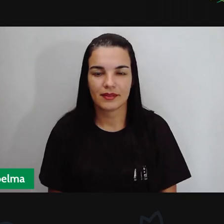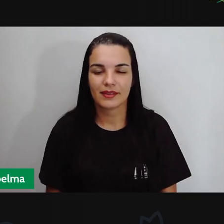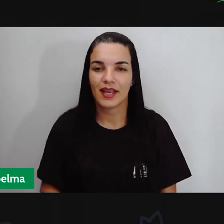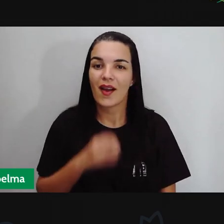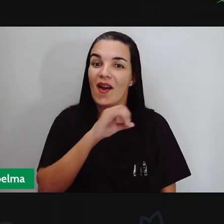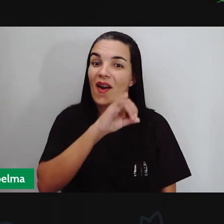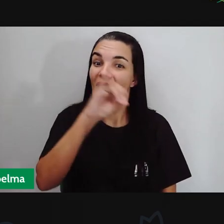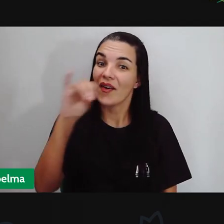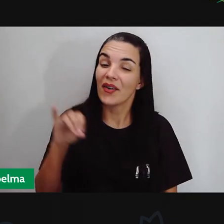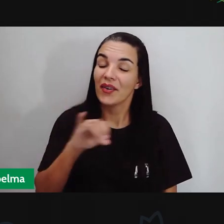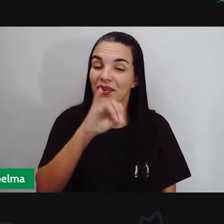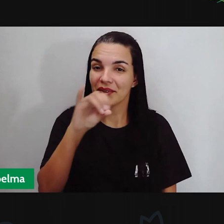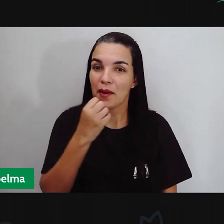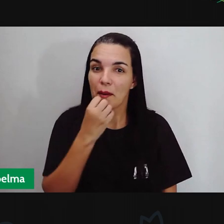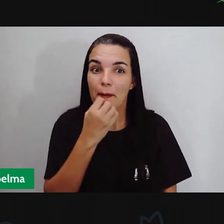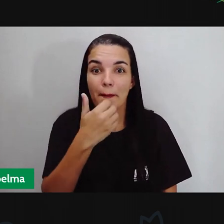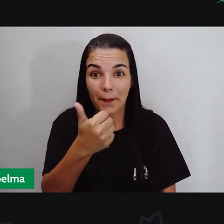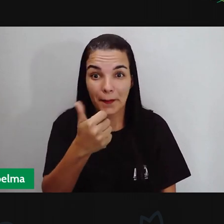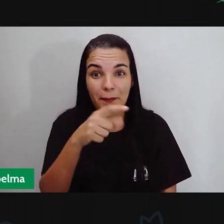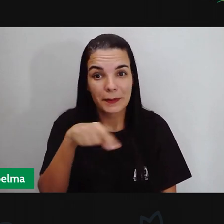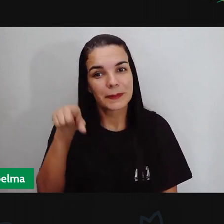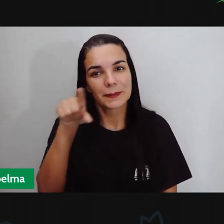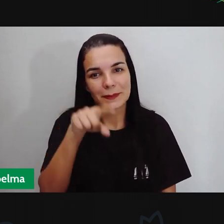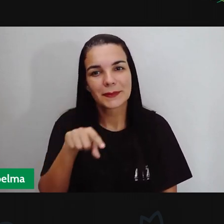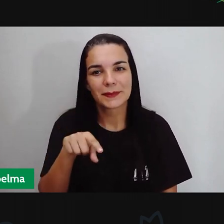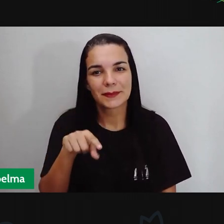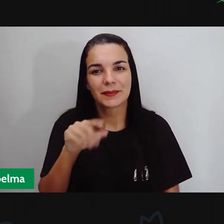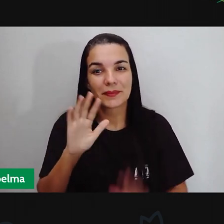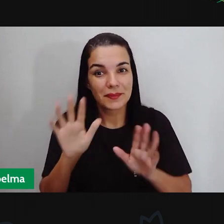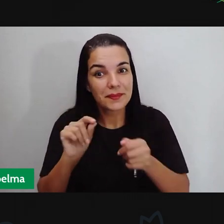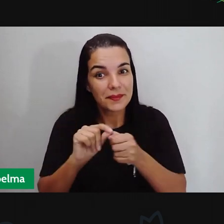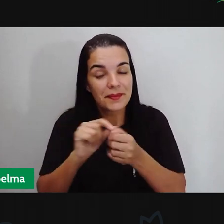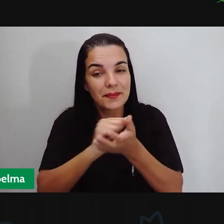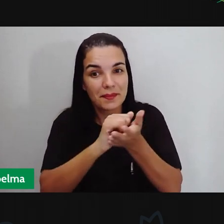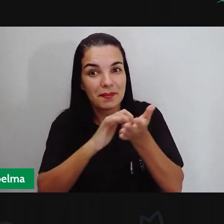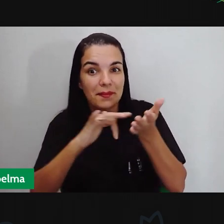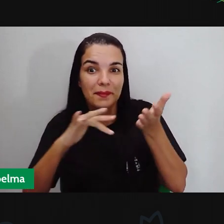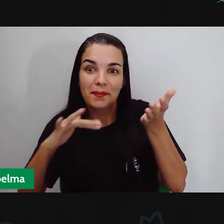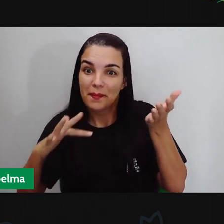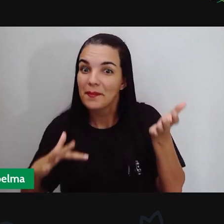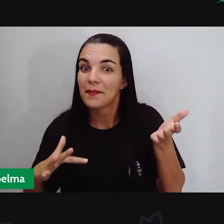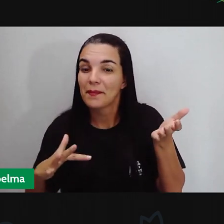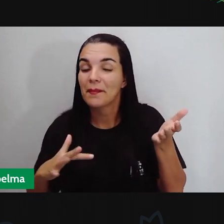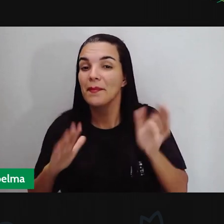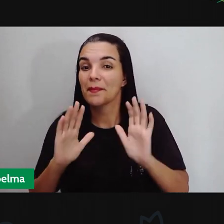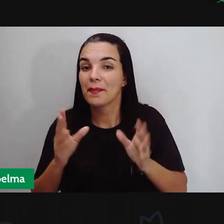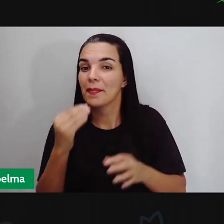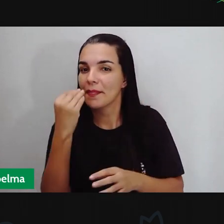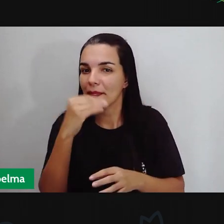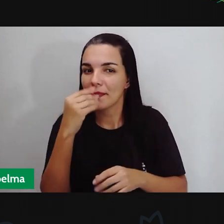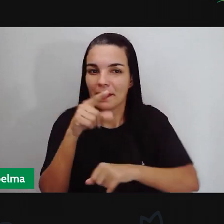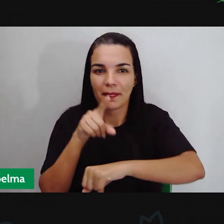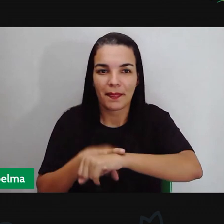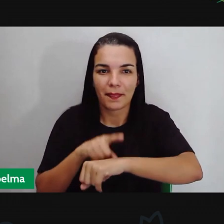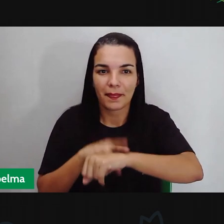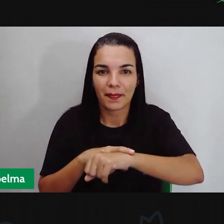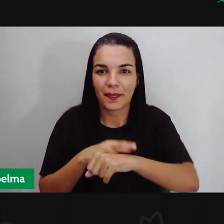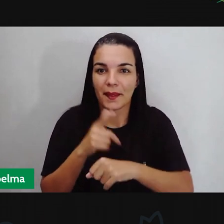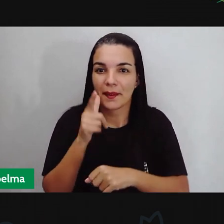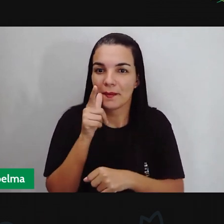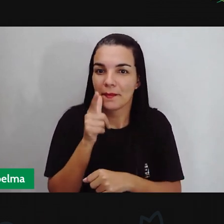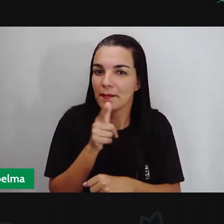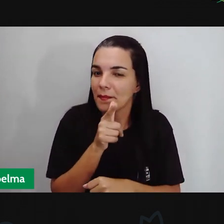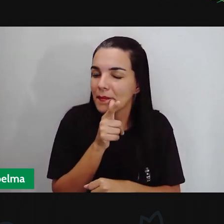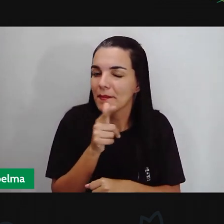Olá, amores, tudo bem com vocês? Já fizeram a atividade? Aproveitaram esse momento já para